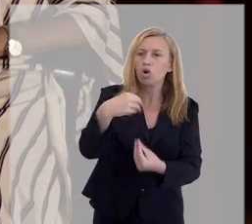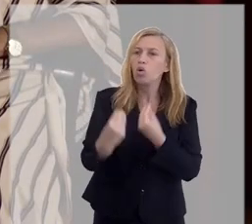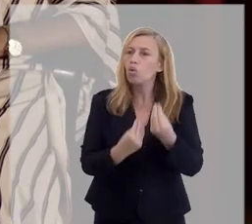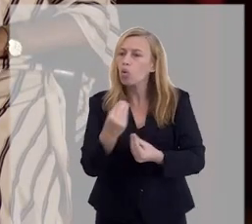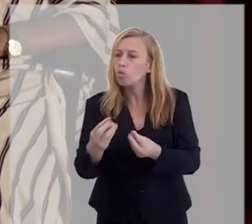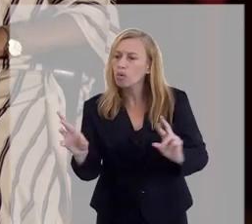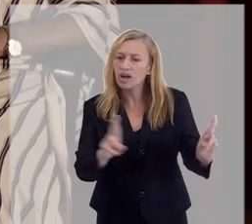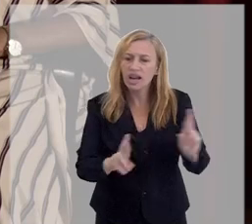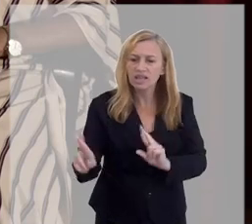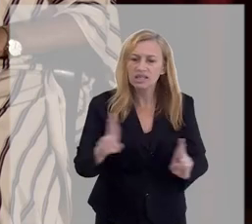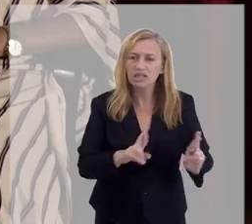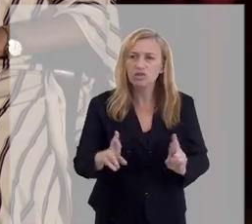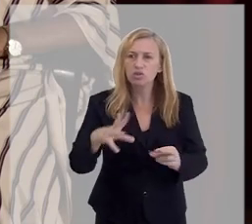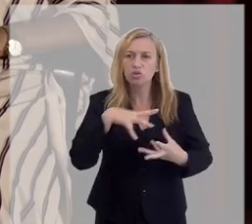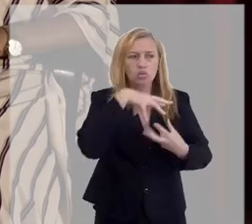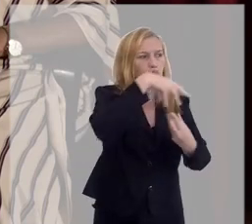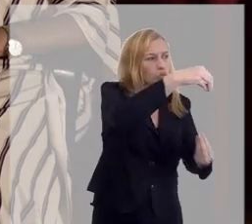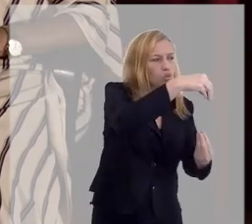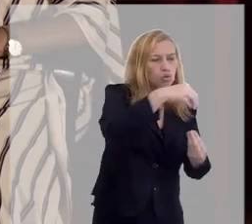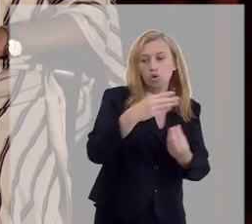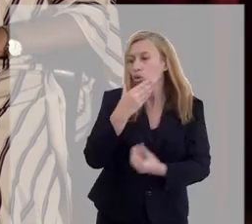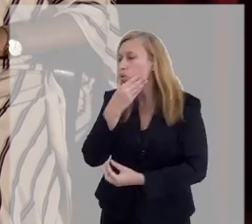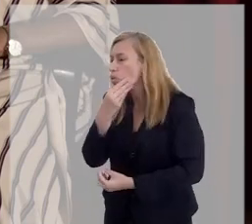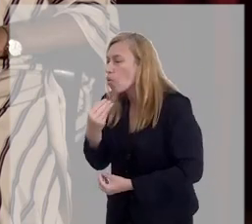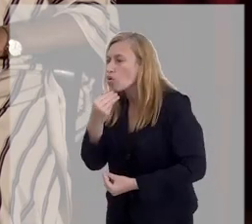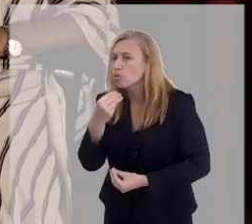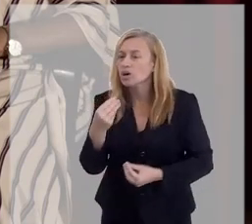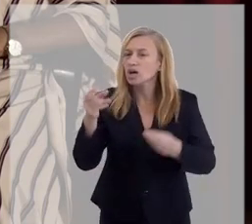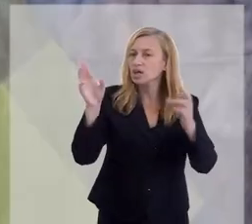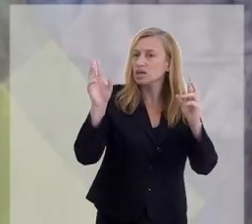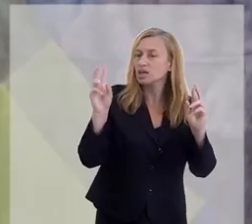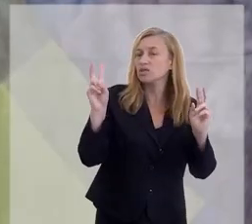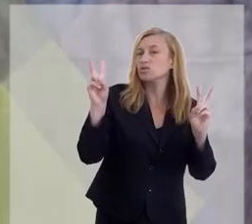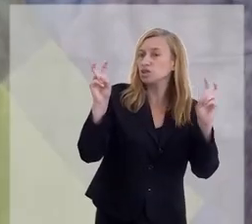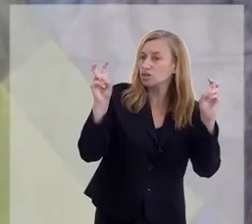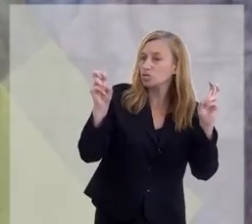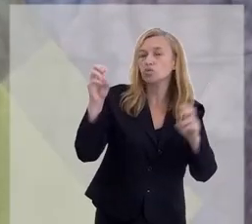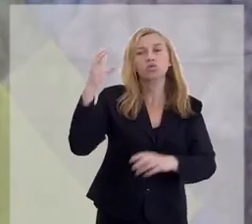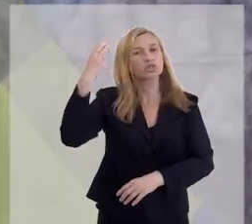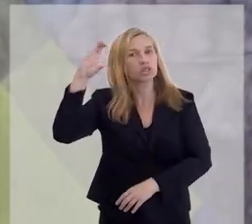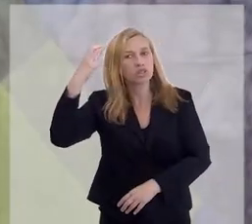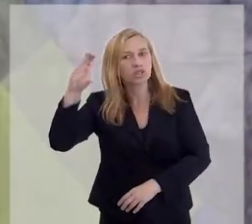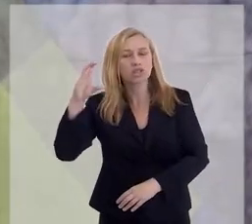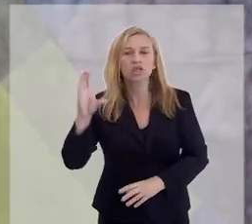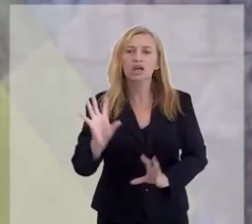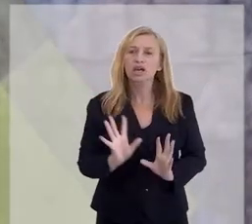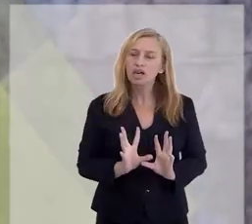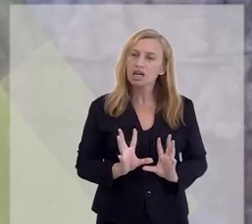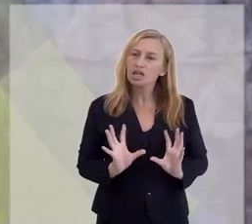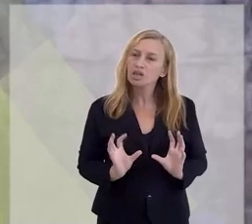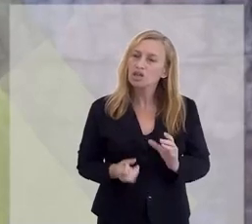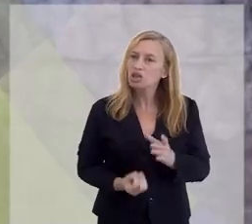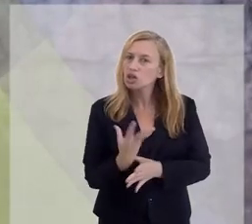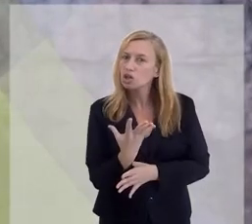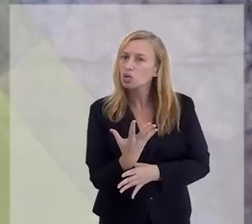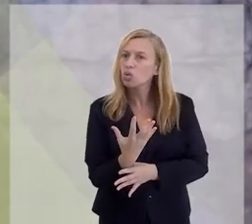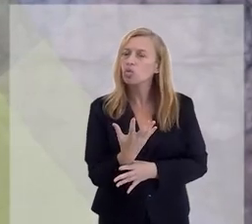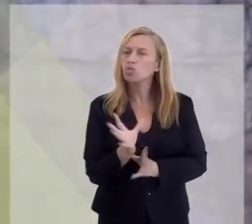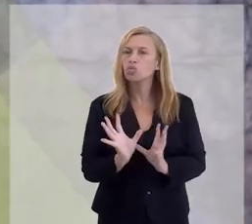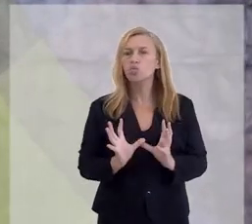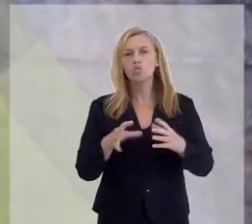relação entre os Espíritos e os homens, as questões científicas. E aí ele formou